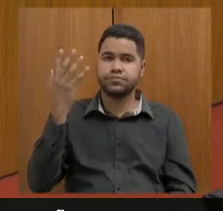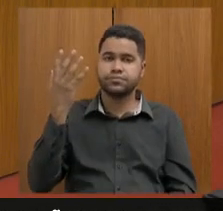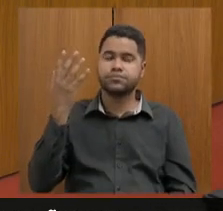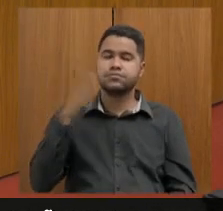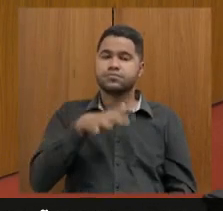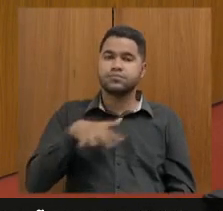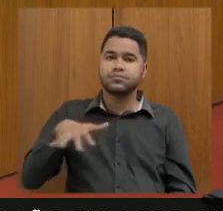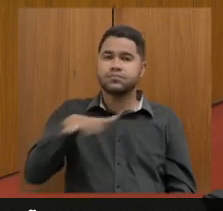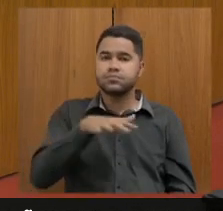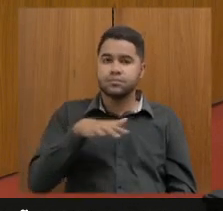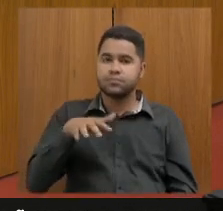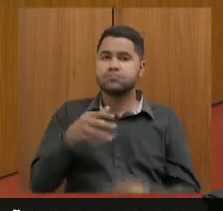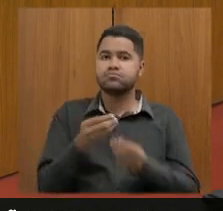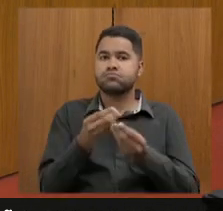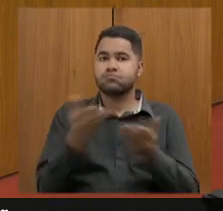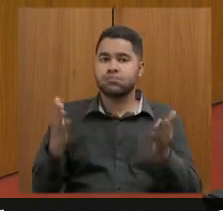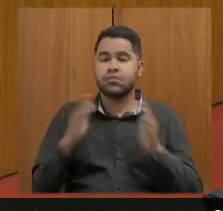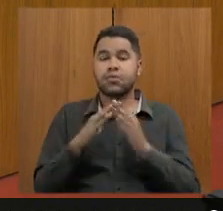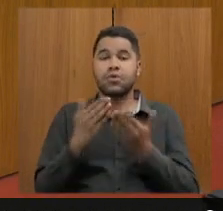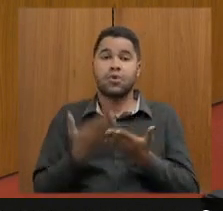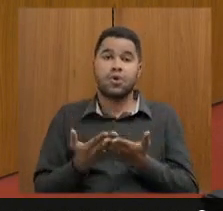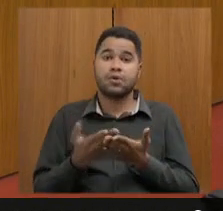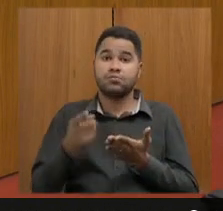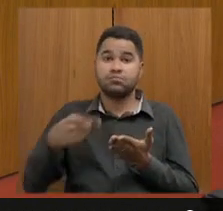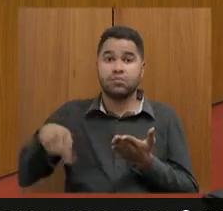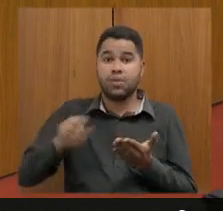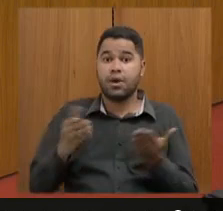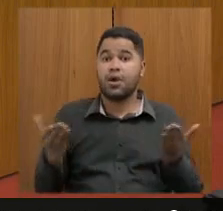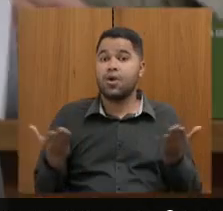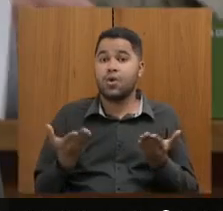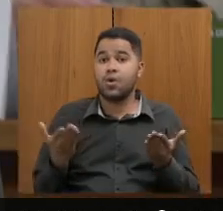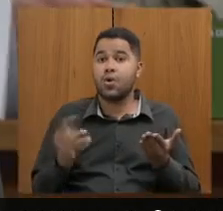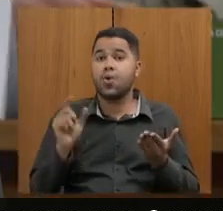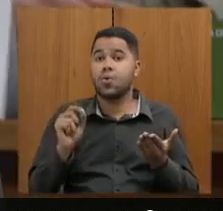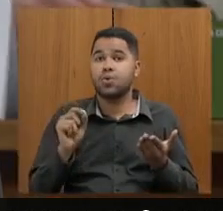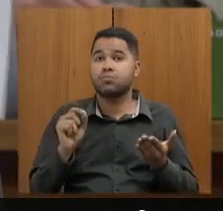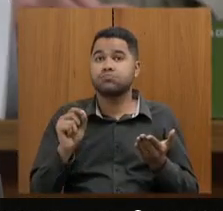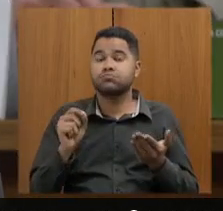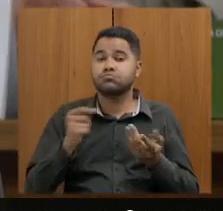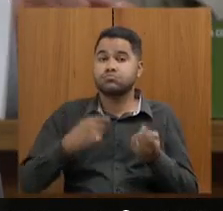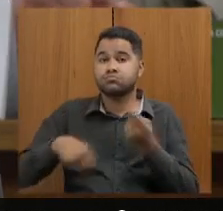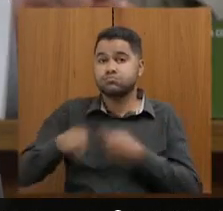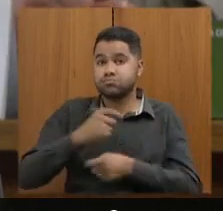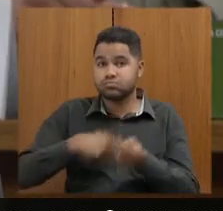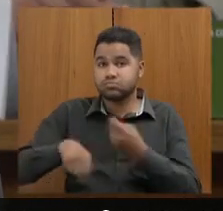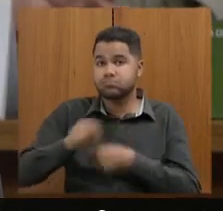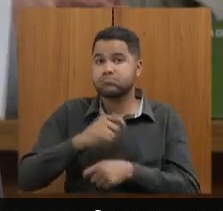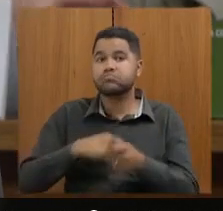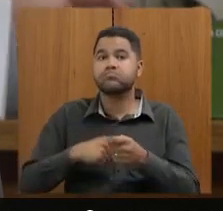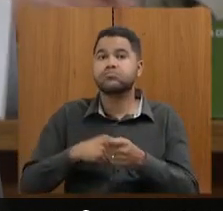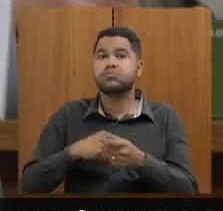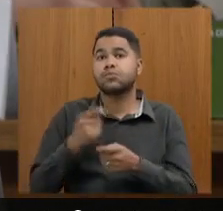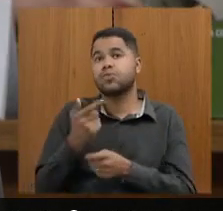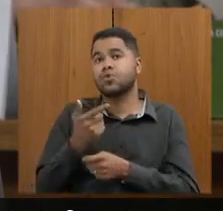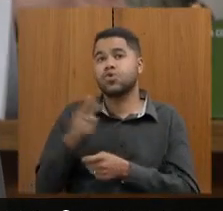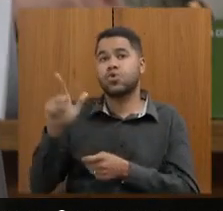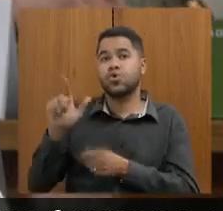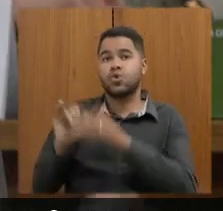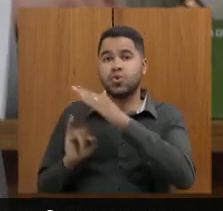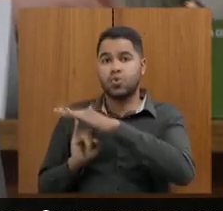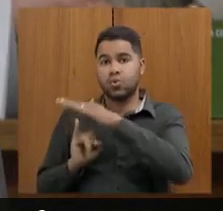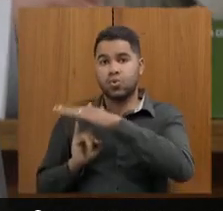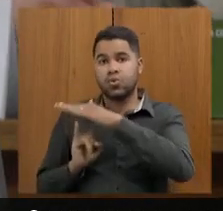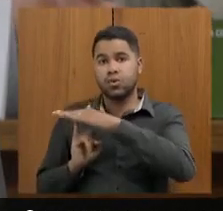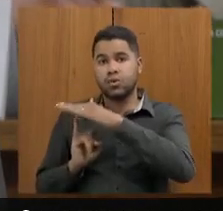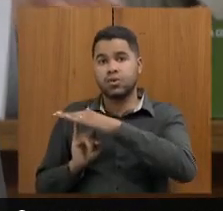desse provimento de escolas, uma vez que essas escolas agora estão sob a administração de outra instituição